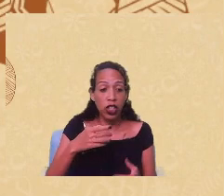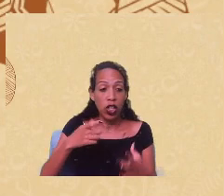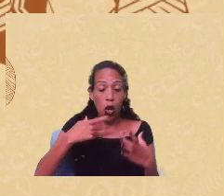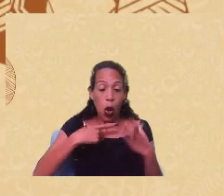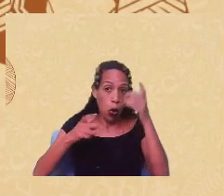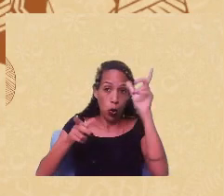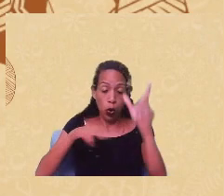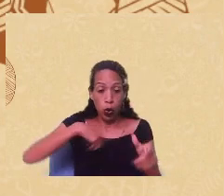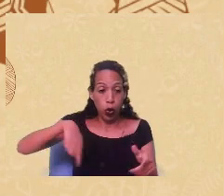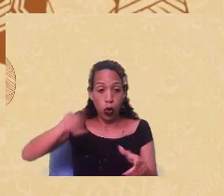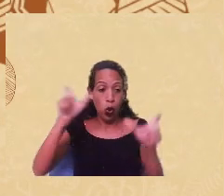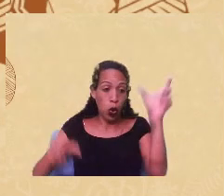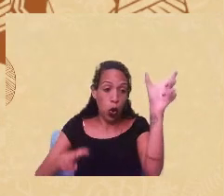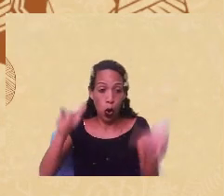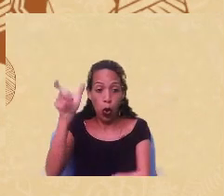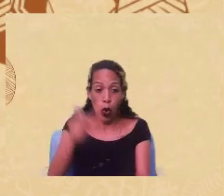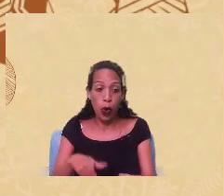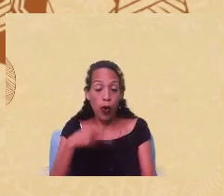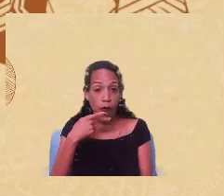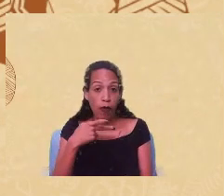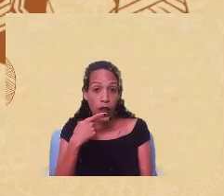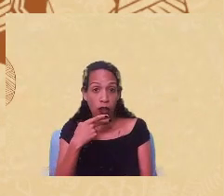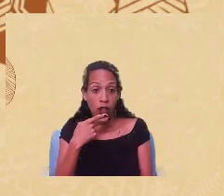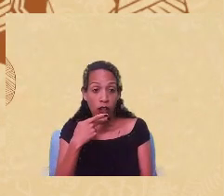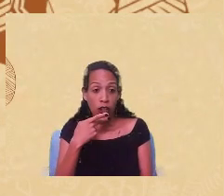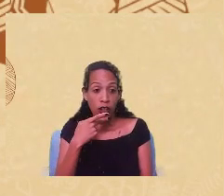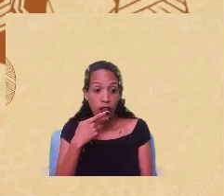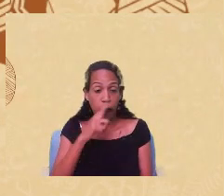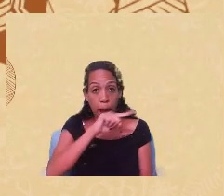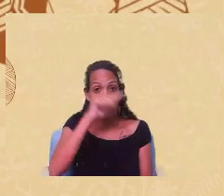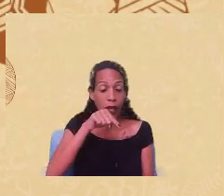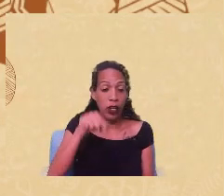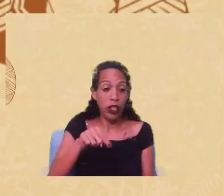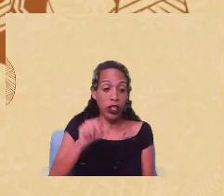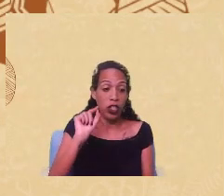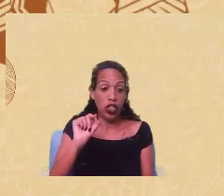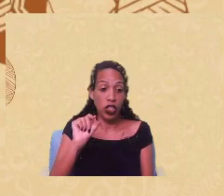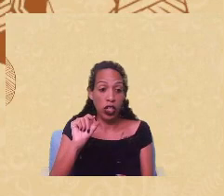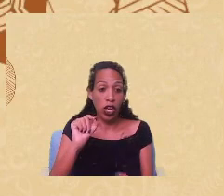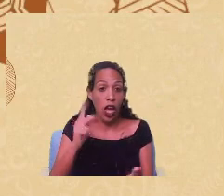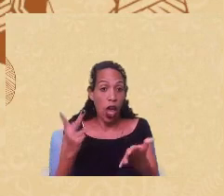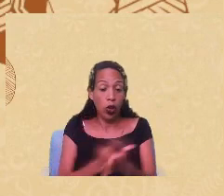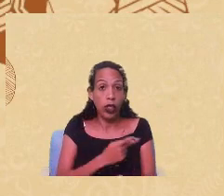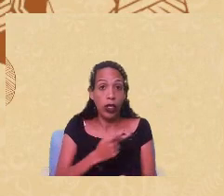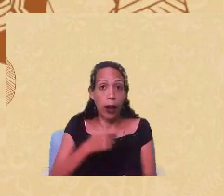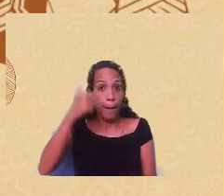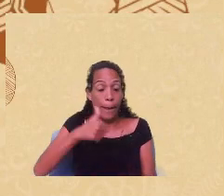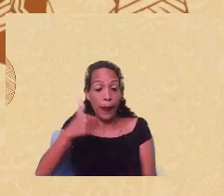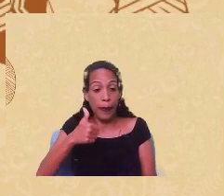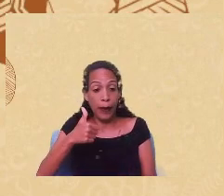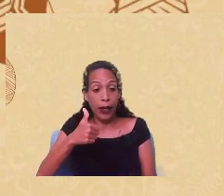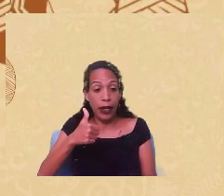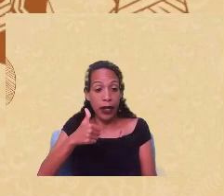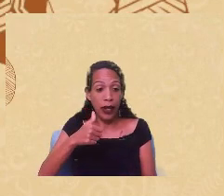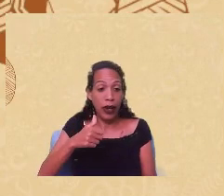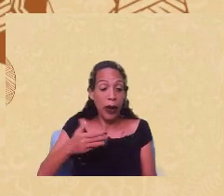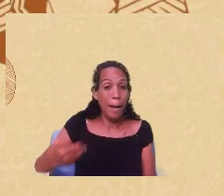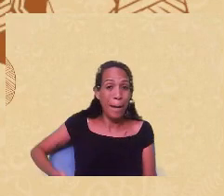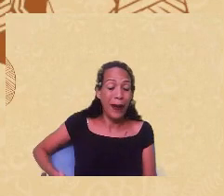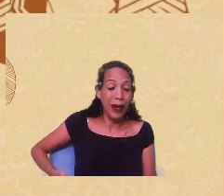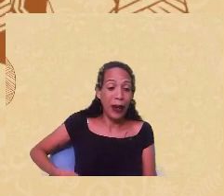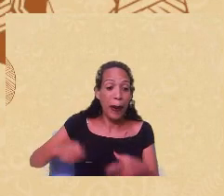exemplo, eu estou falando de que a gente tem prerrogativas de que, ao acontecer a primeira minarca, a menina deve passar por uma